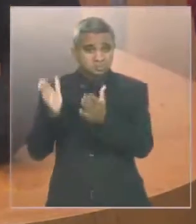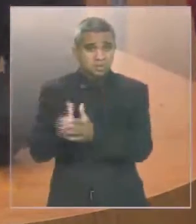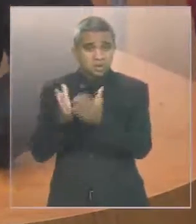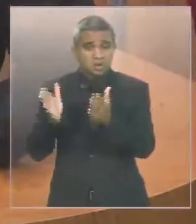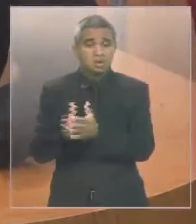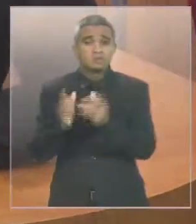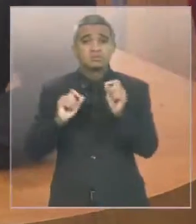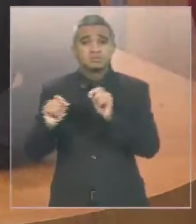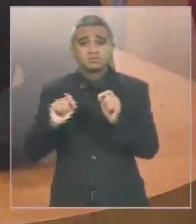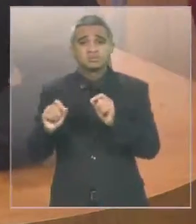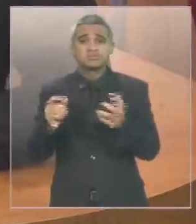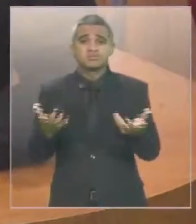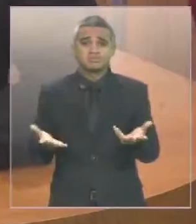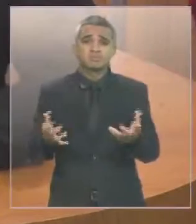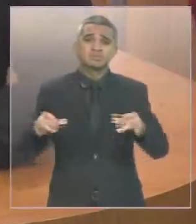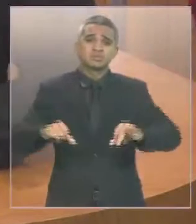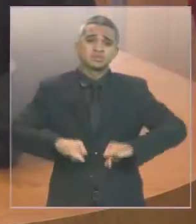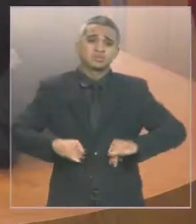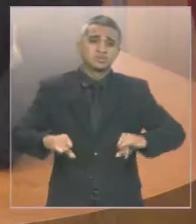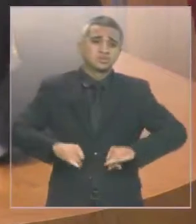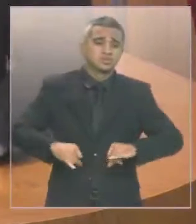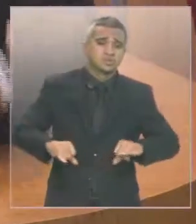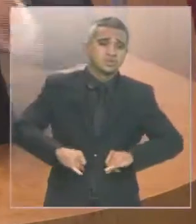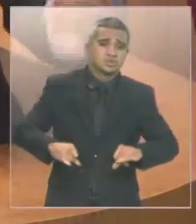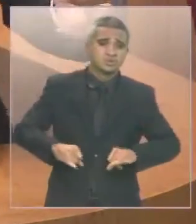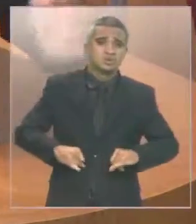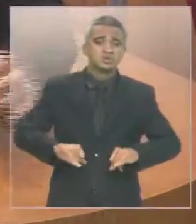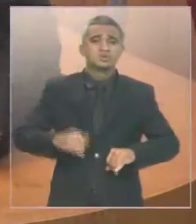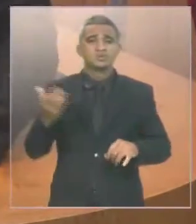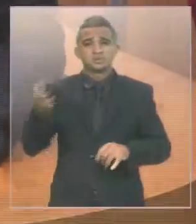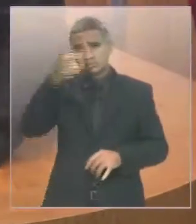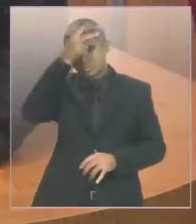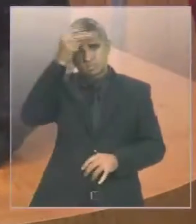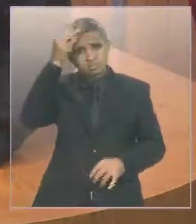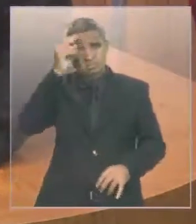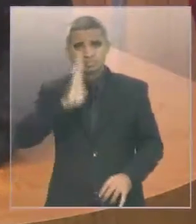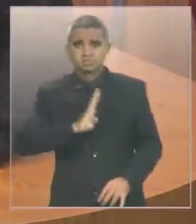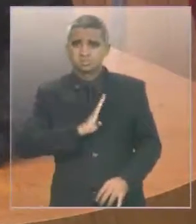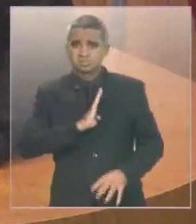desse desmando cometido pelo senhor prefeito de Bacabal e seus familiares.